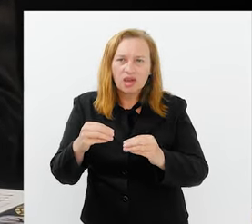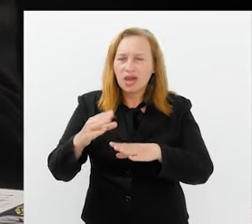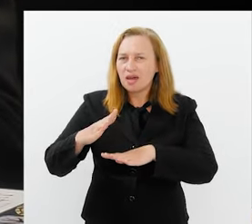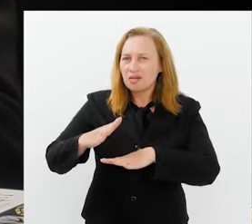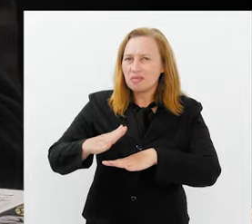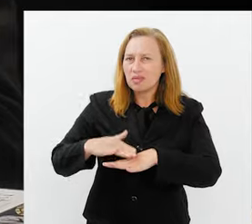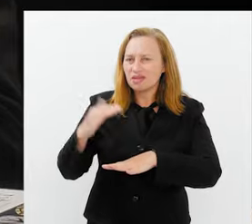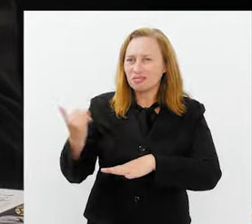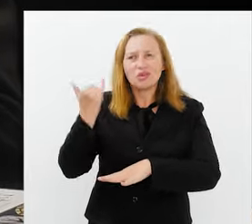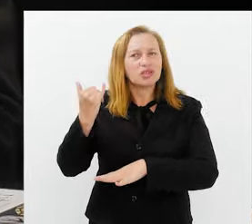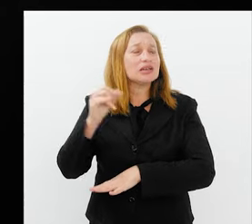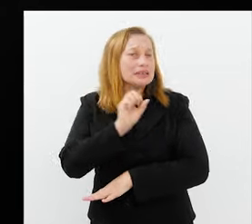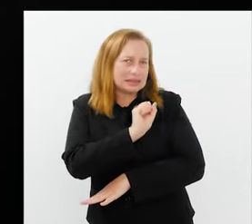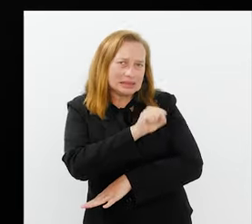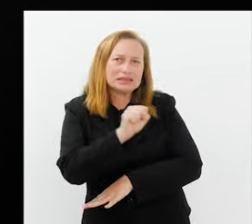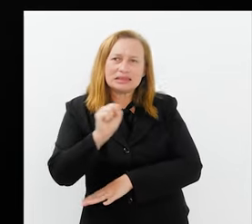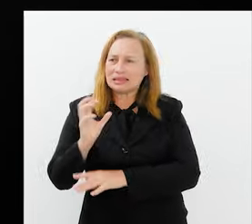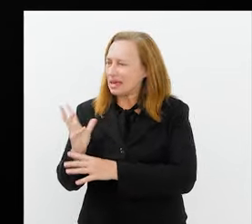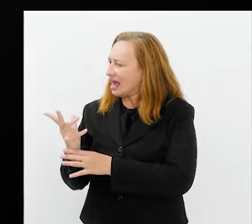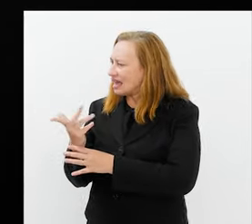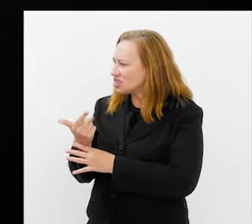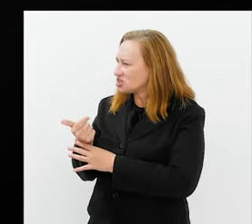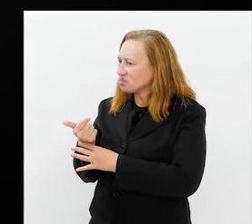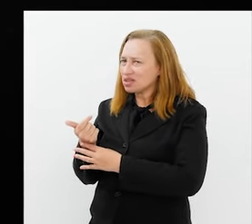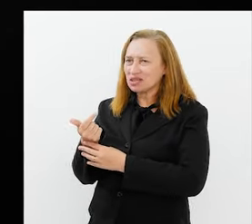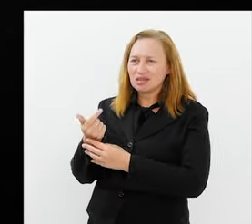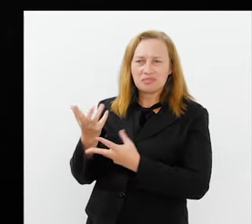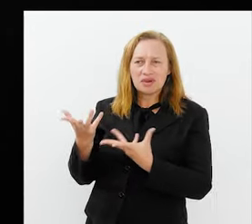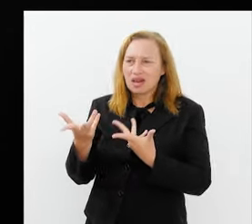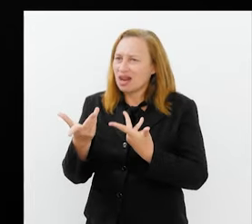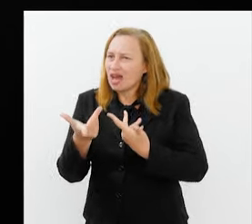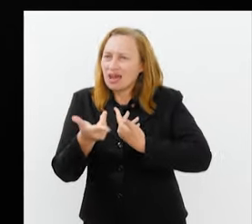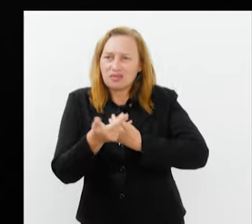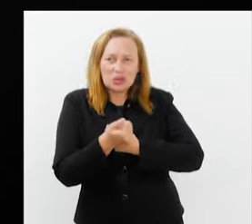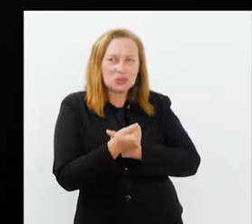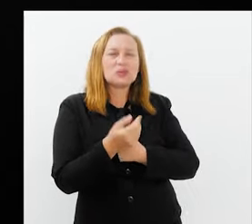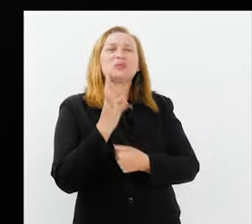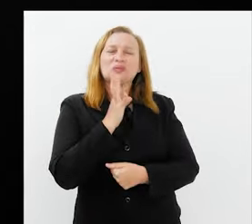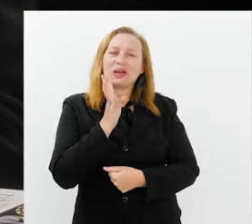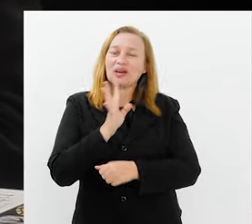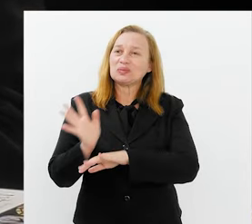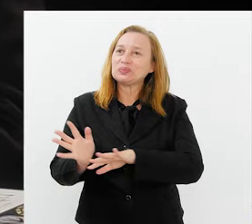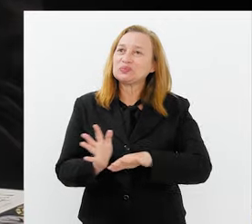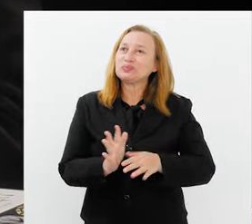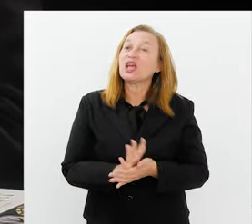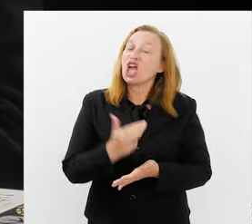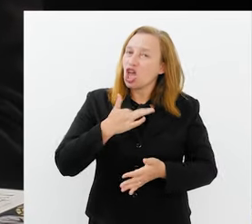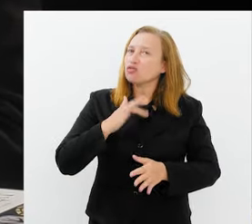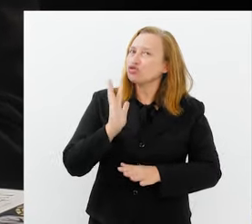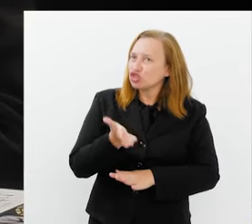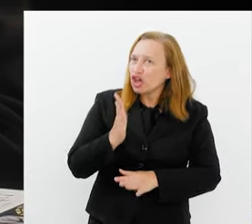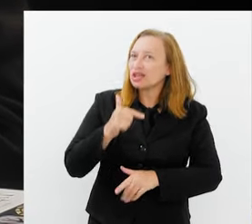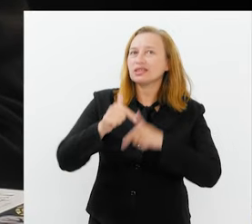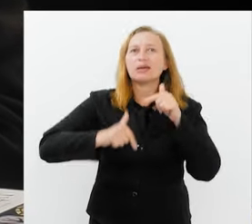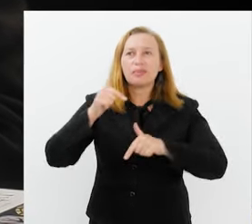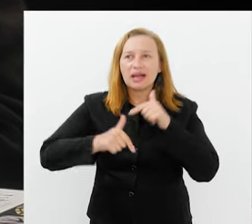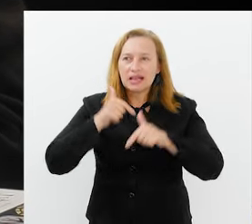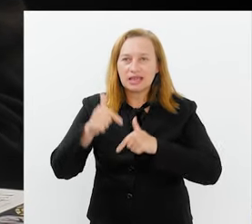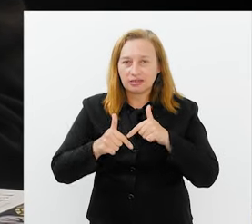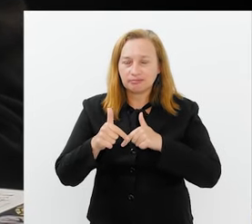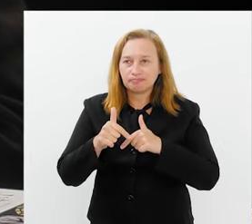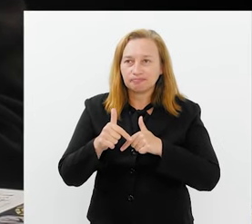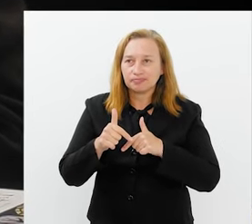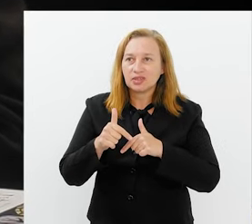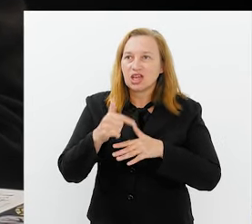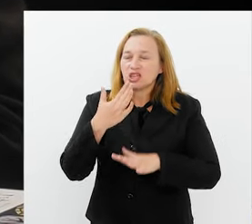É muito mais gratificante. sim. Artisticamente é prazeroso demais. É muito bacana. Eu já trabalhei bastante com